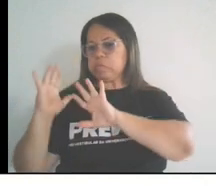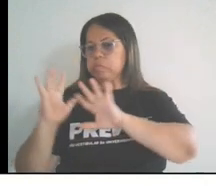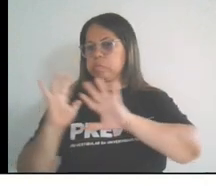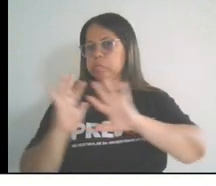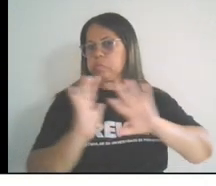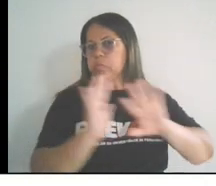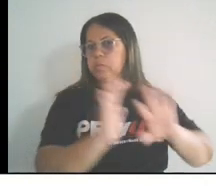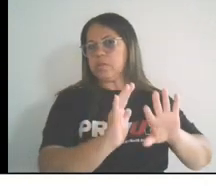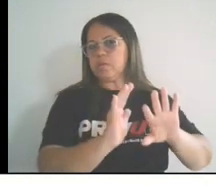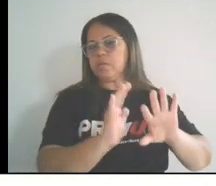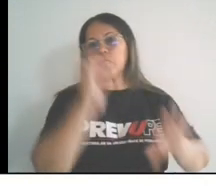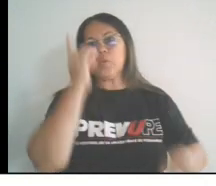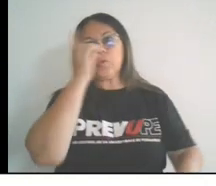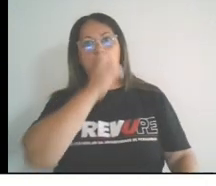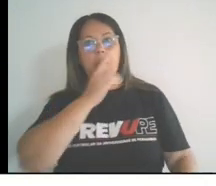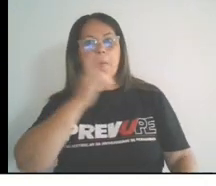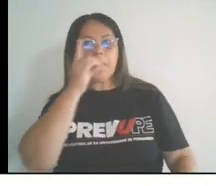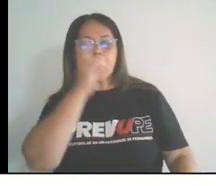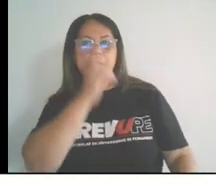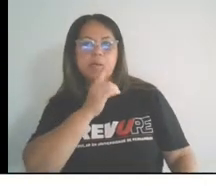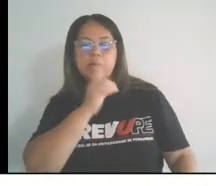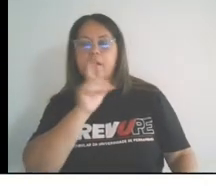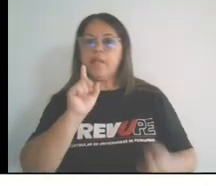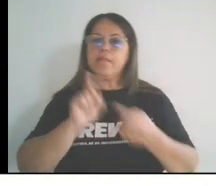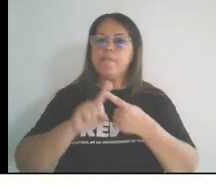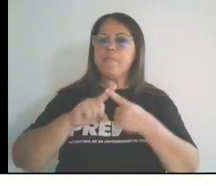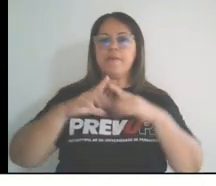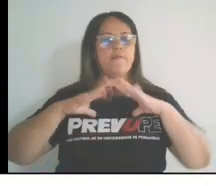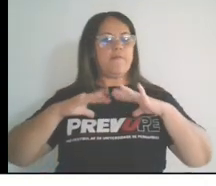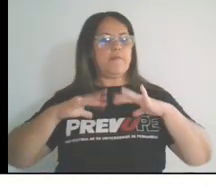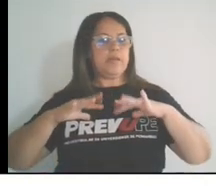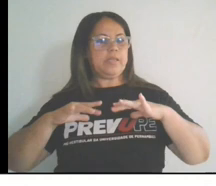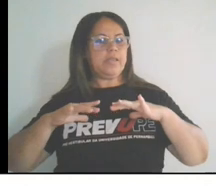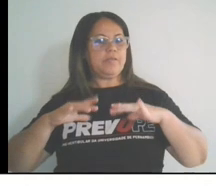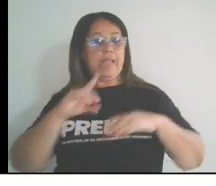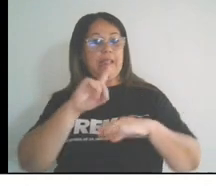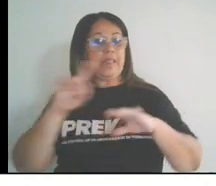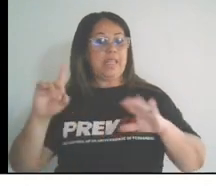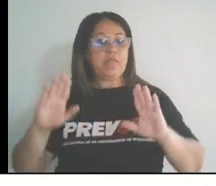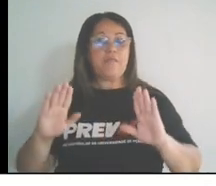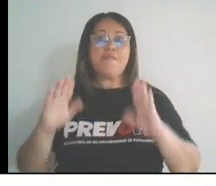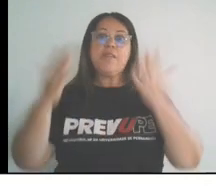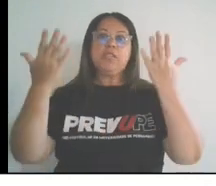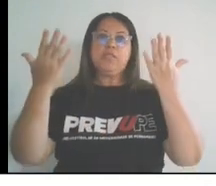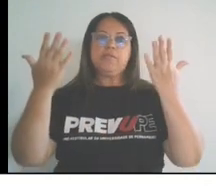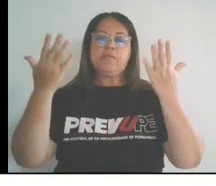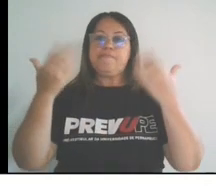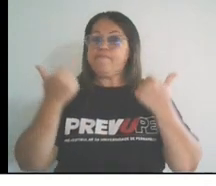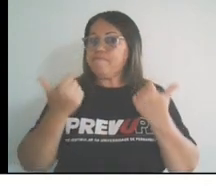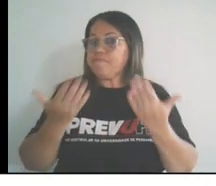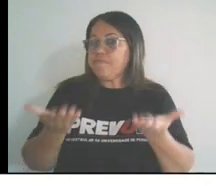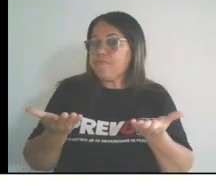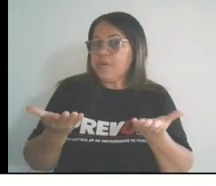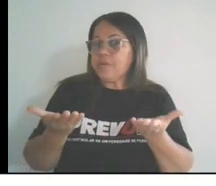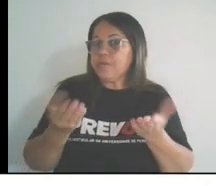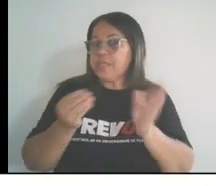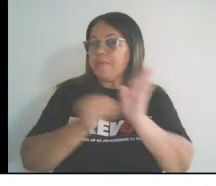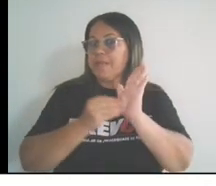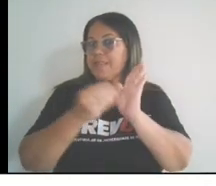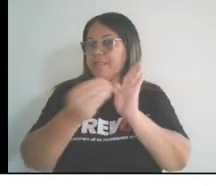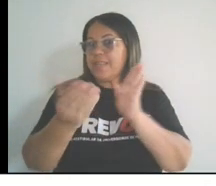domingos e em dias feriados e festivos. Bem, pessoal, essa foi a nossa dica de hoje.